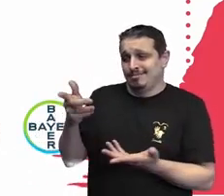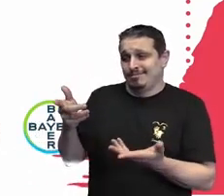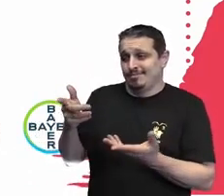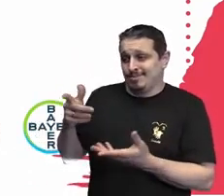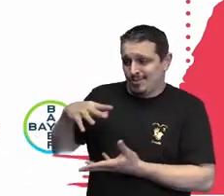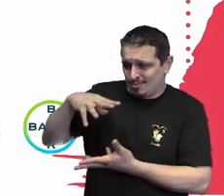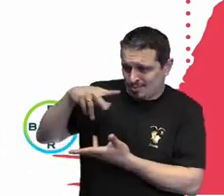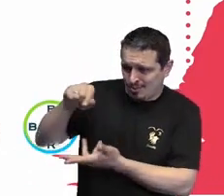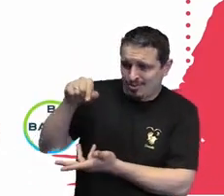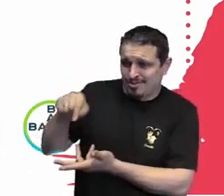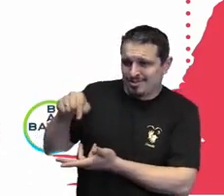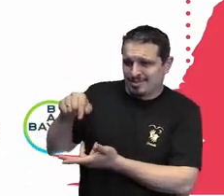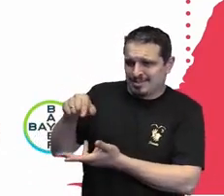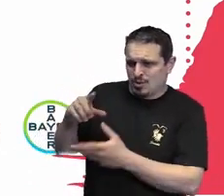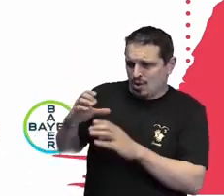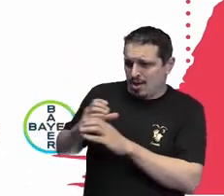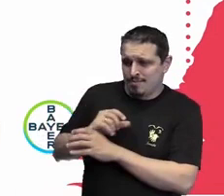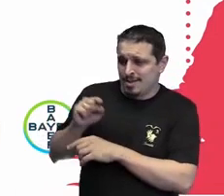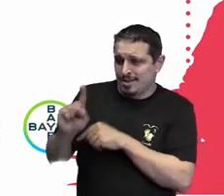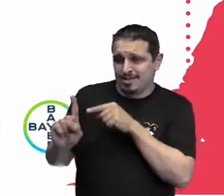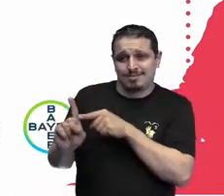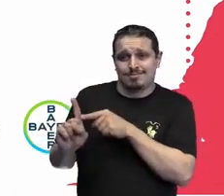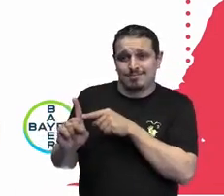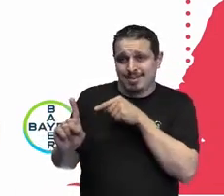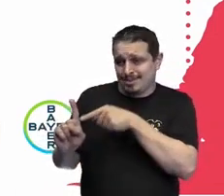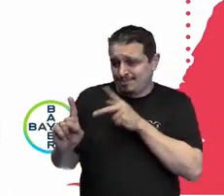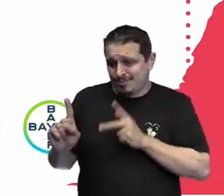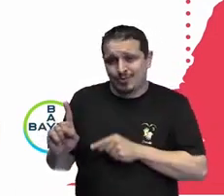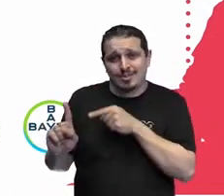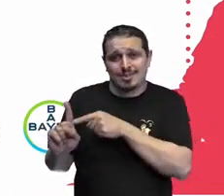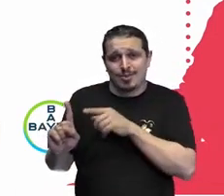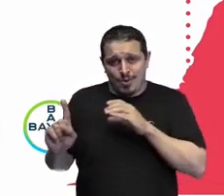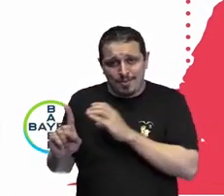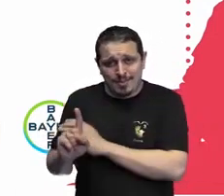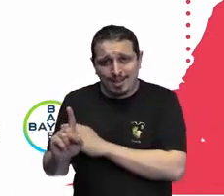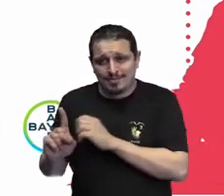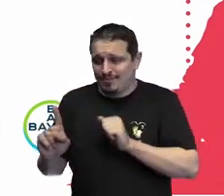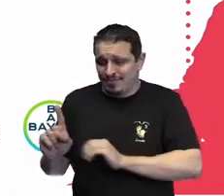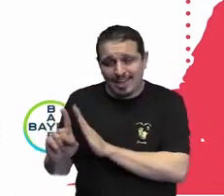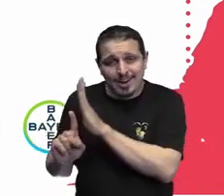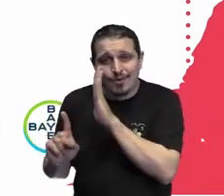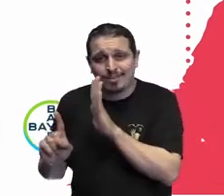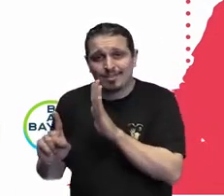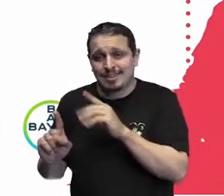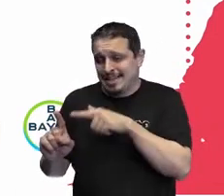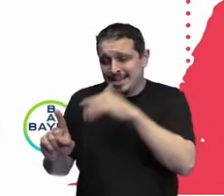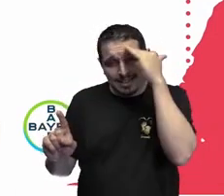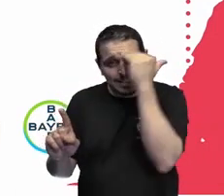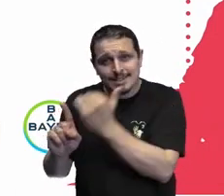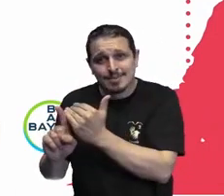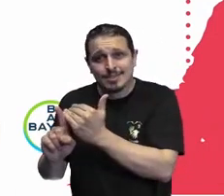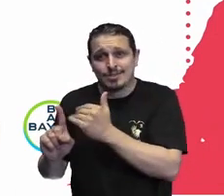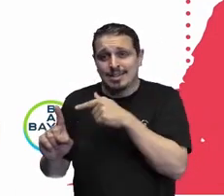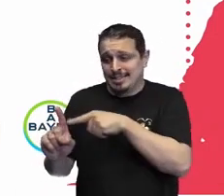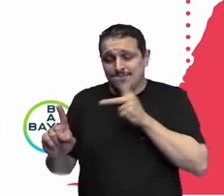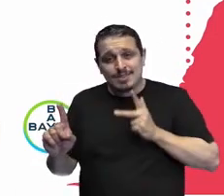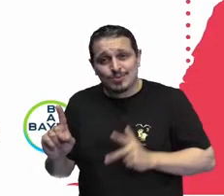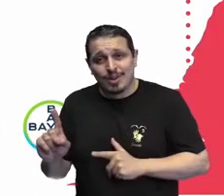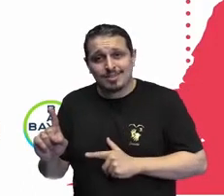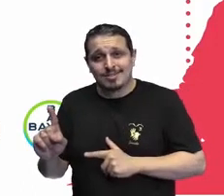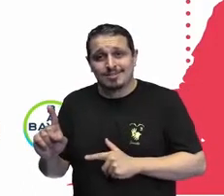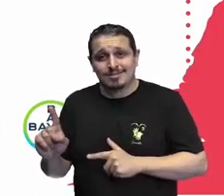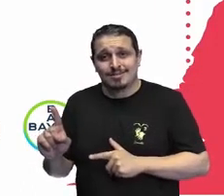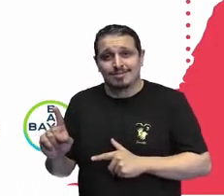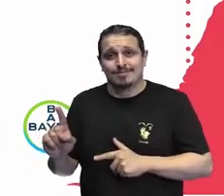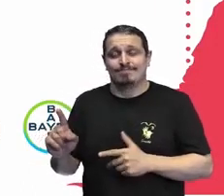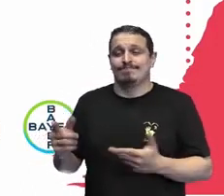Olhando para todas as características daquela pessoa, valorizando, respeitando todas aquelas características, até porque a gente tem falado muito